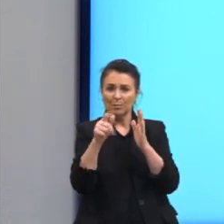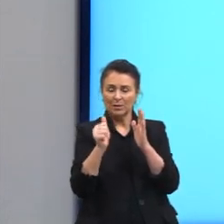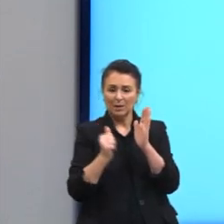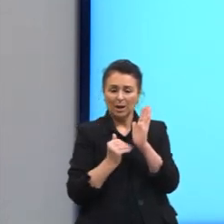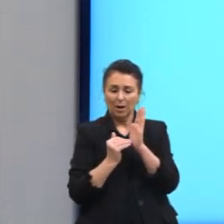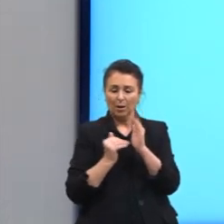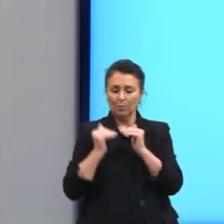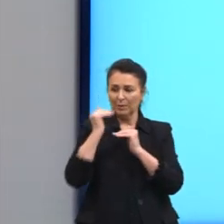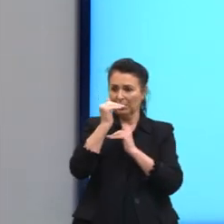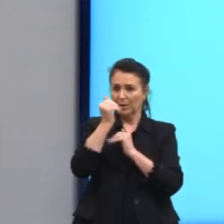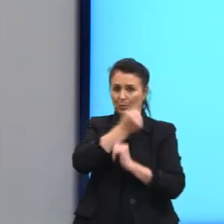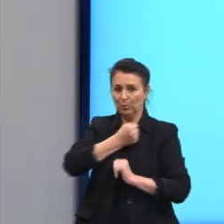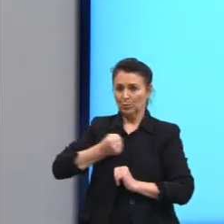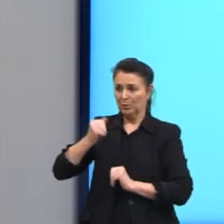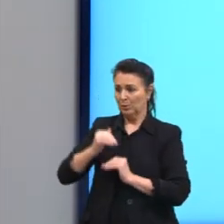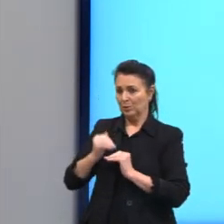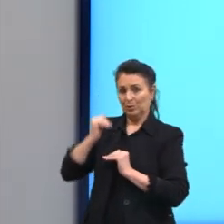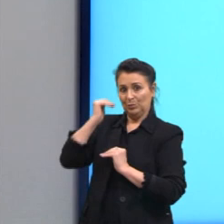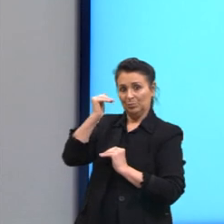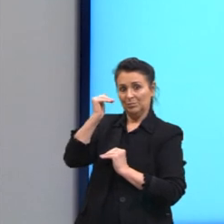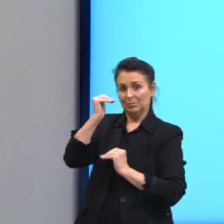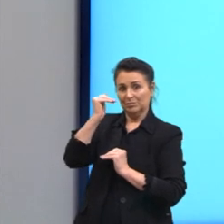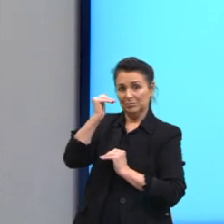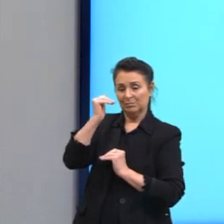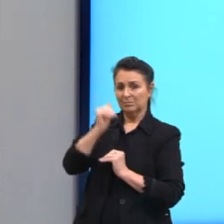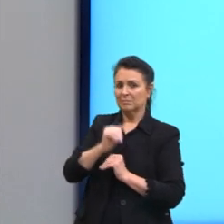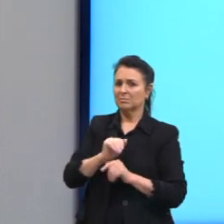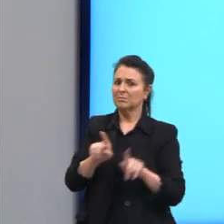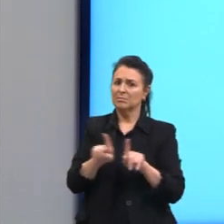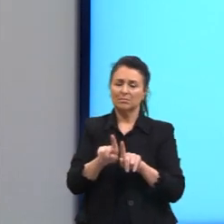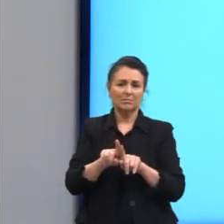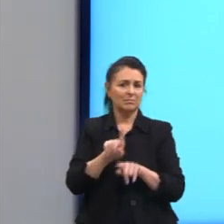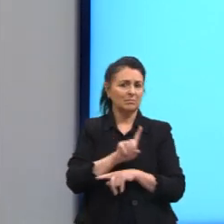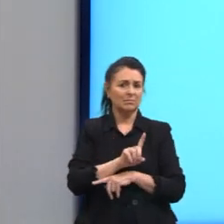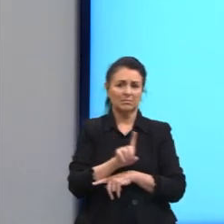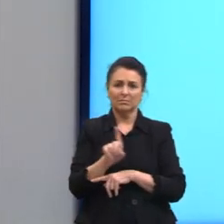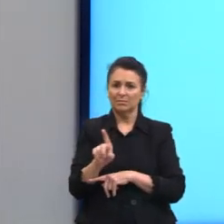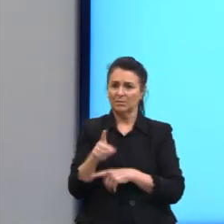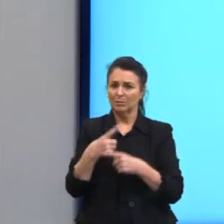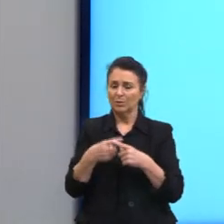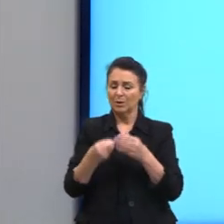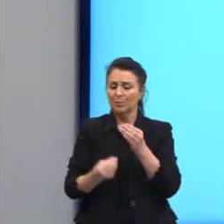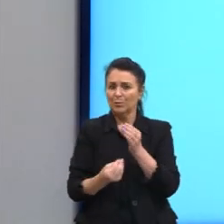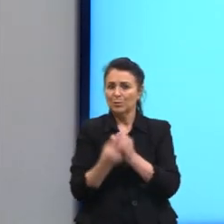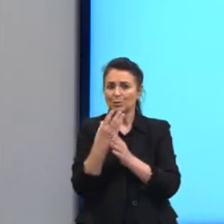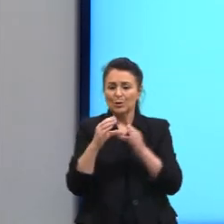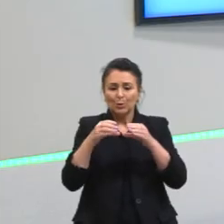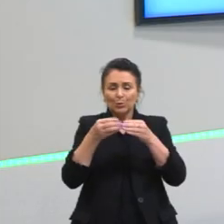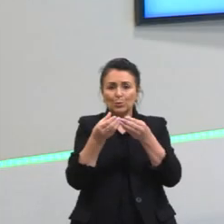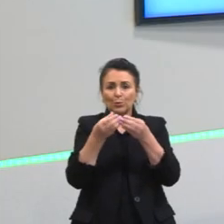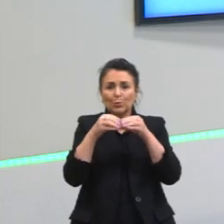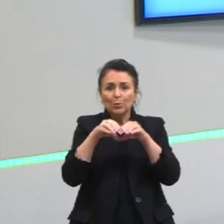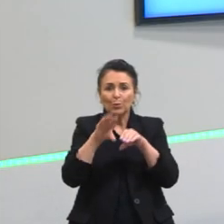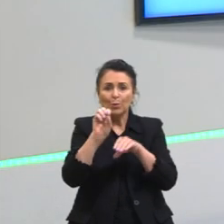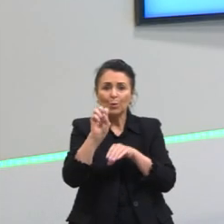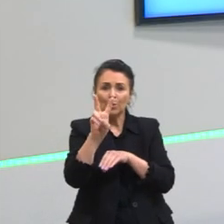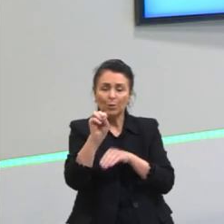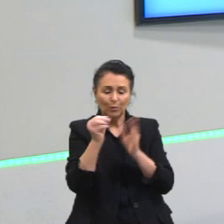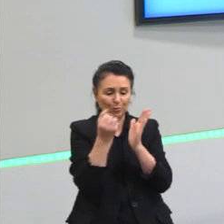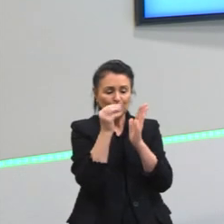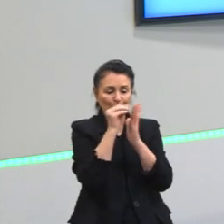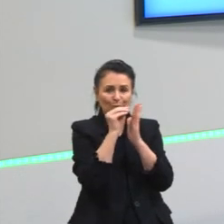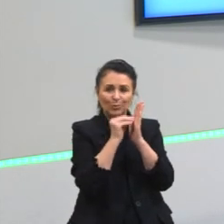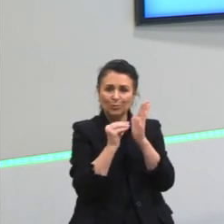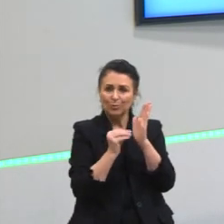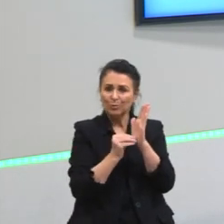Será que é por causa disso? Não, gente, não é por causa disso, porque a produção de muitos ovos, tudo isso não dá